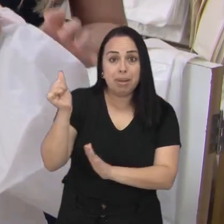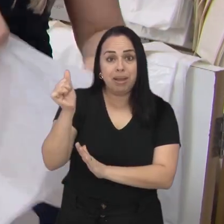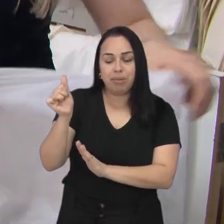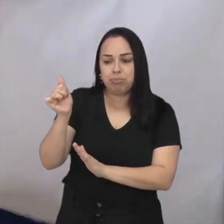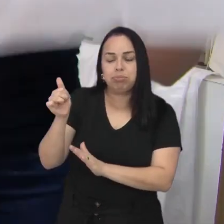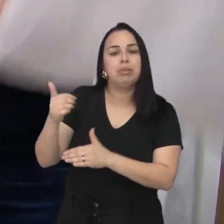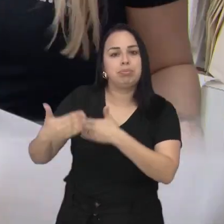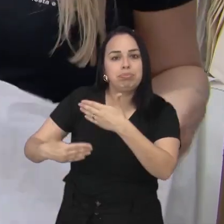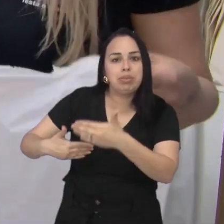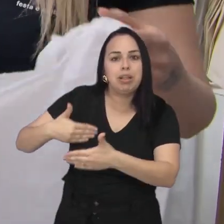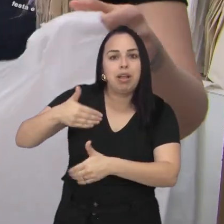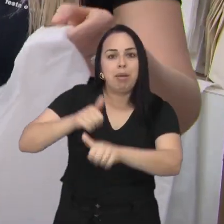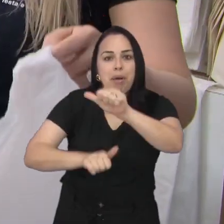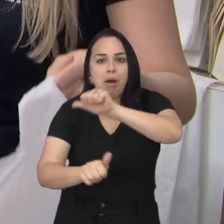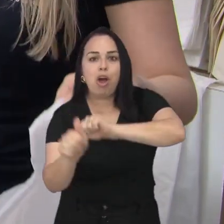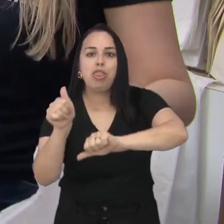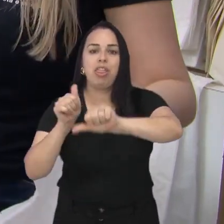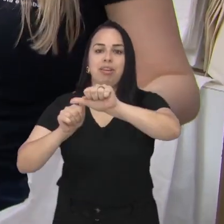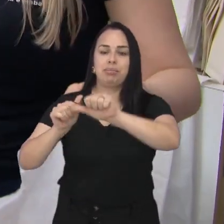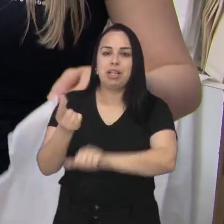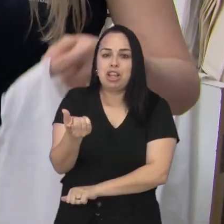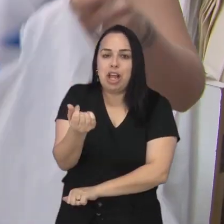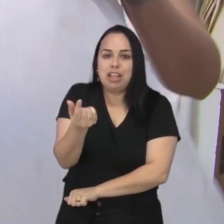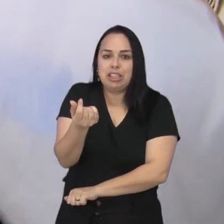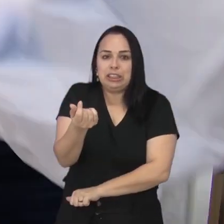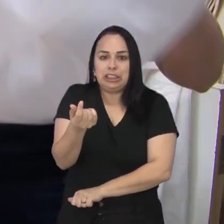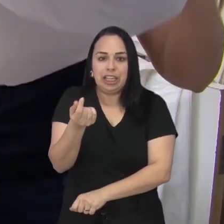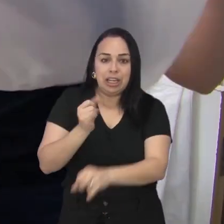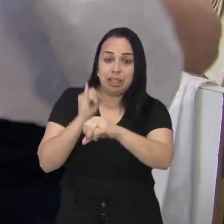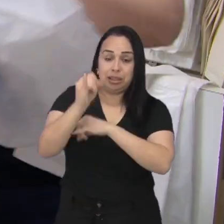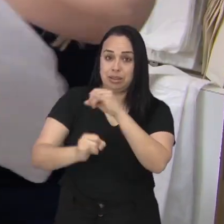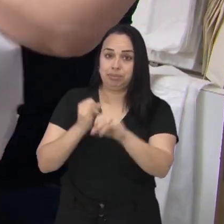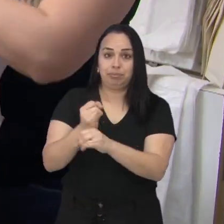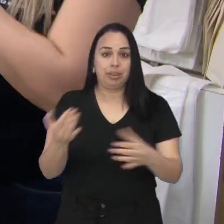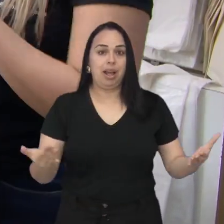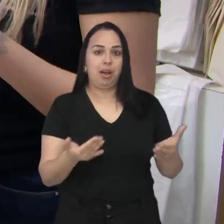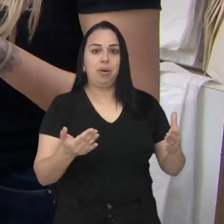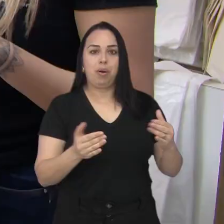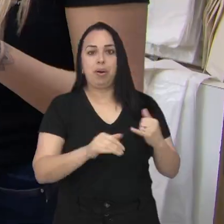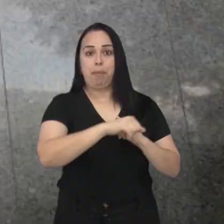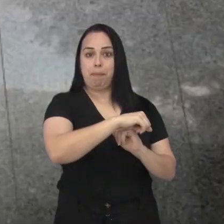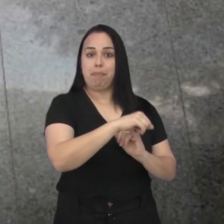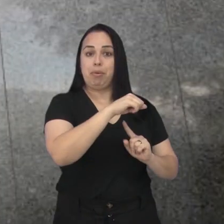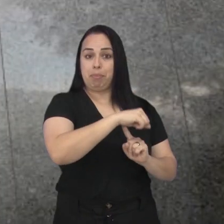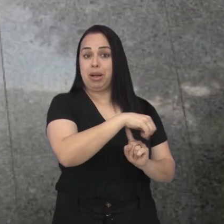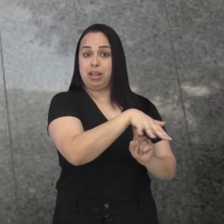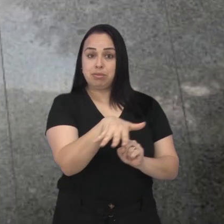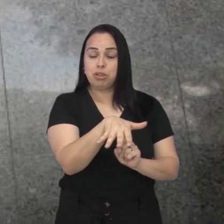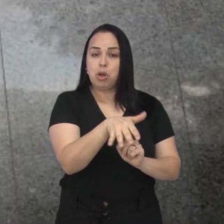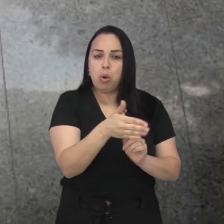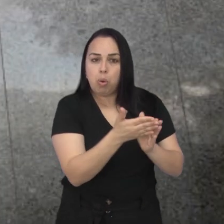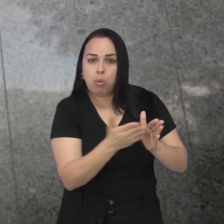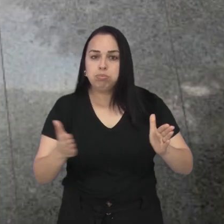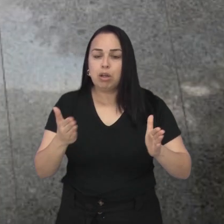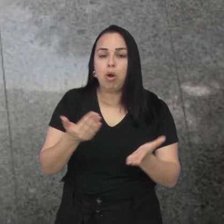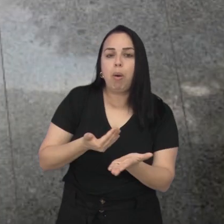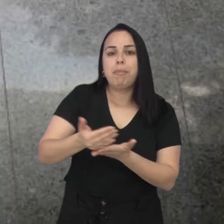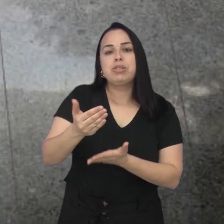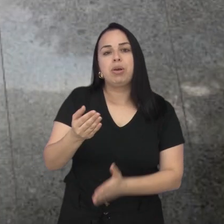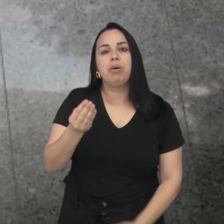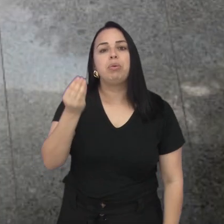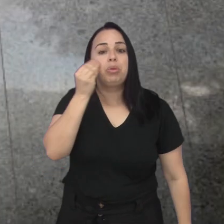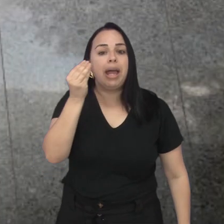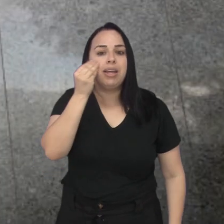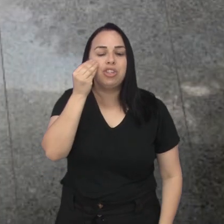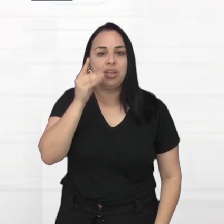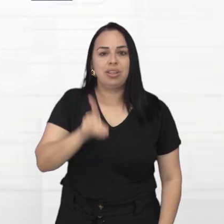sistema de pagamento foi o primeiro passo rumo à digitalização da economia brasileira. Agora, o Banco Central começou